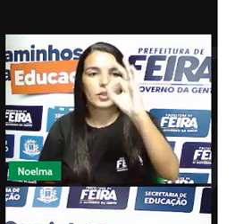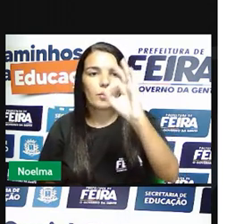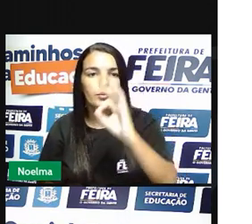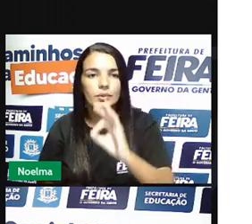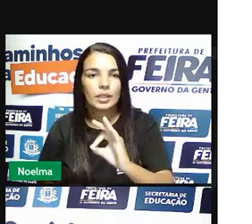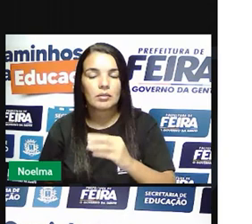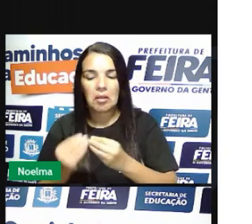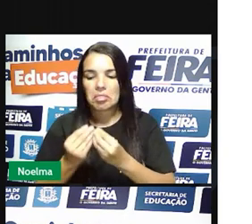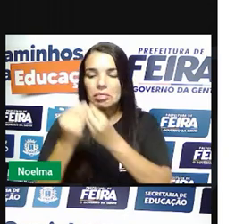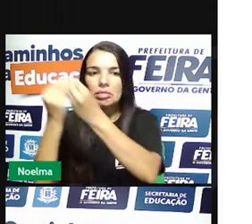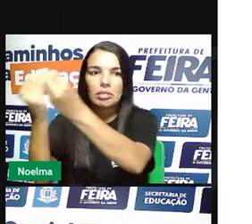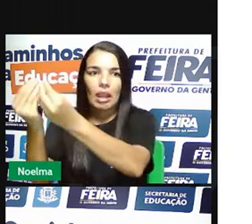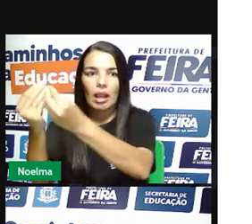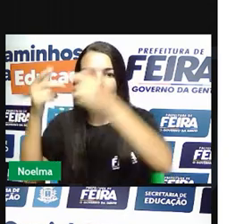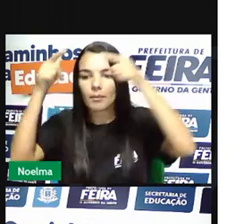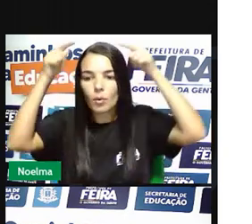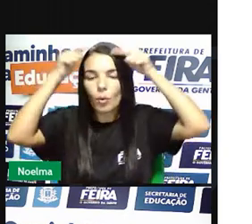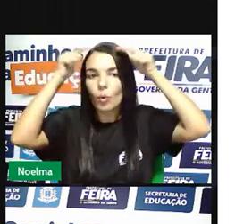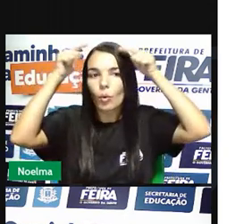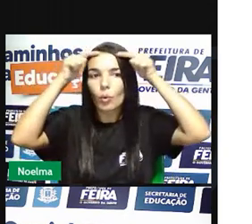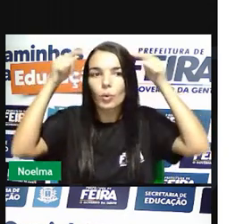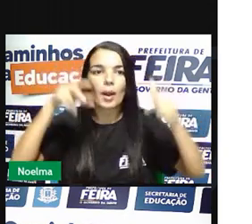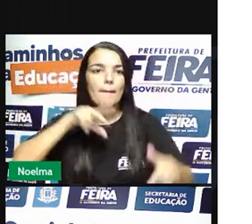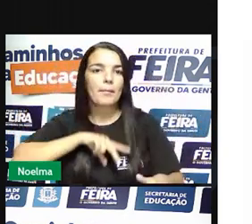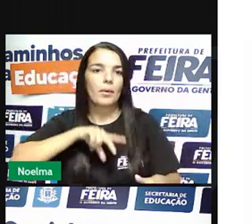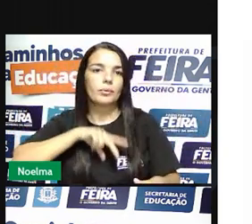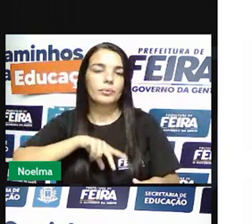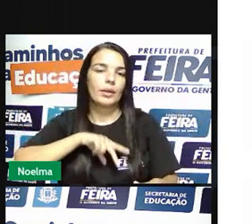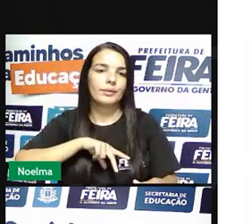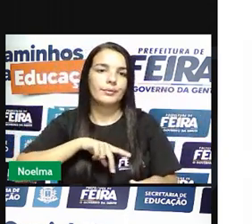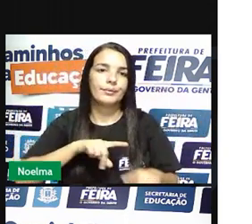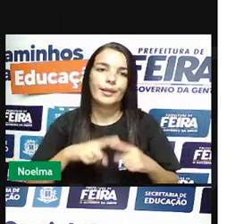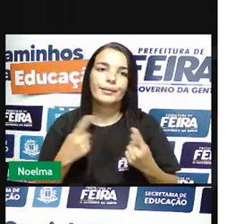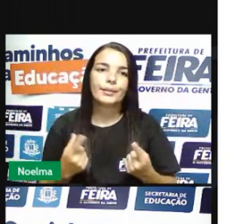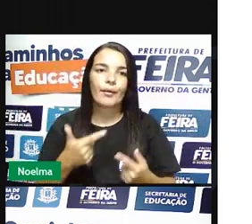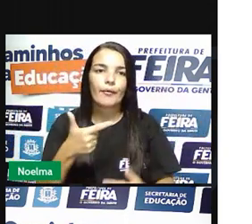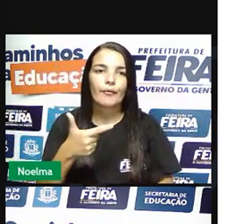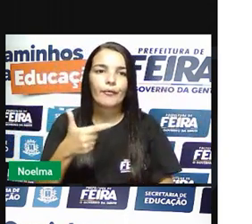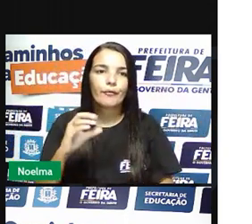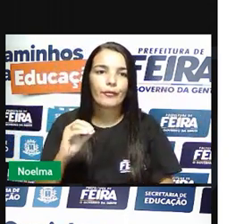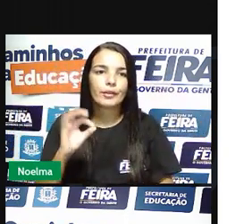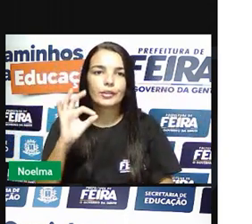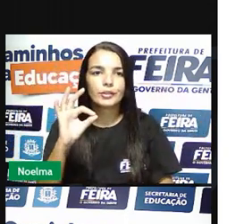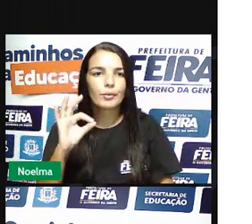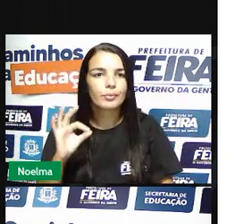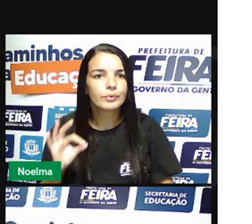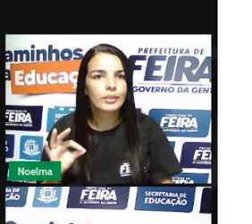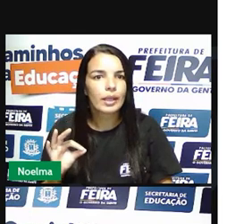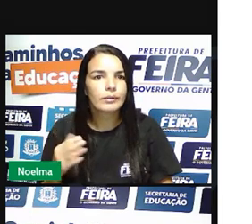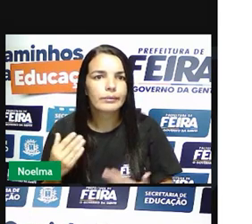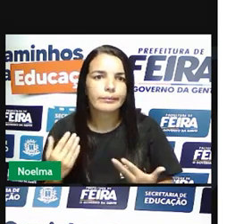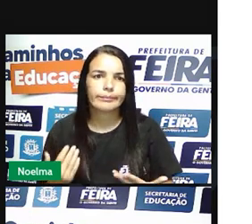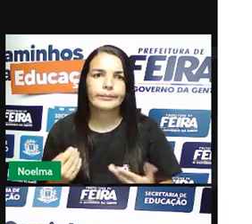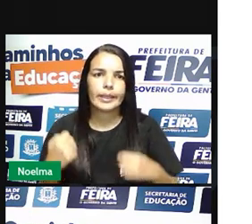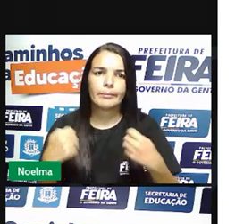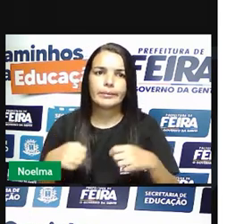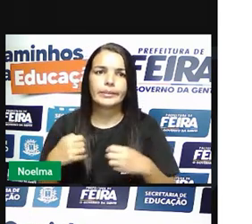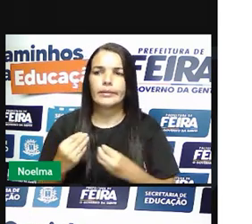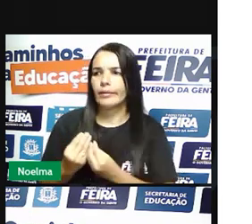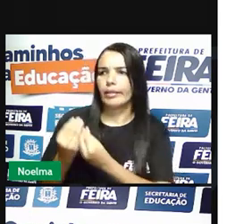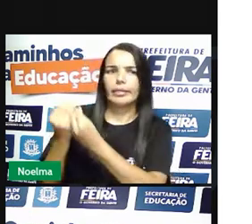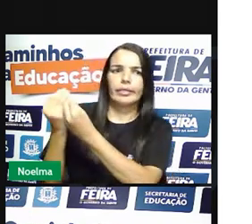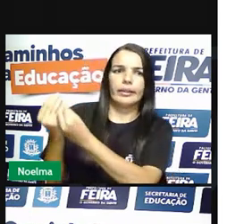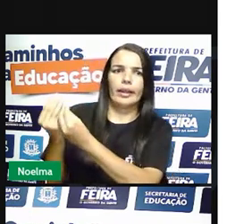a coroa, né? Era um tipo de imposto. Ou seja, 20% do ouro que as pessoas encontravam deveria ser